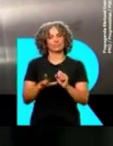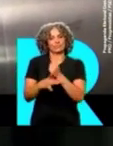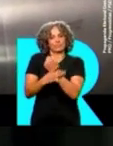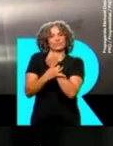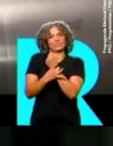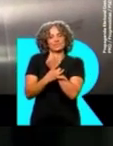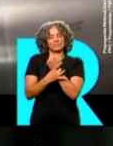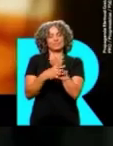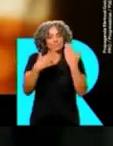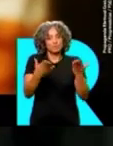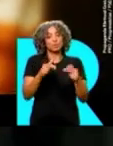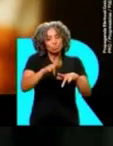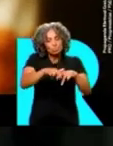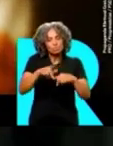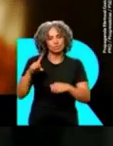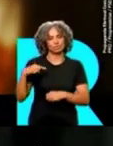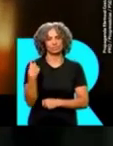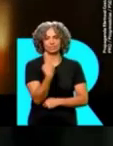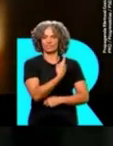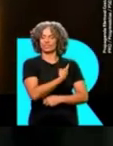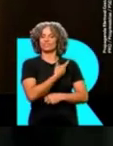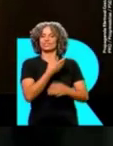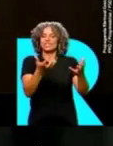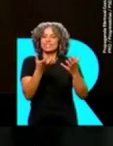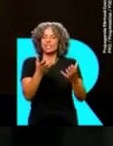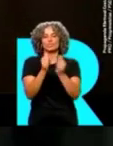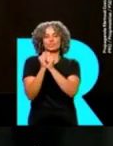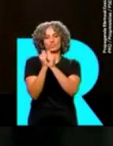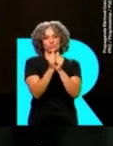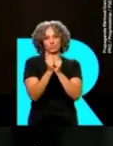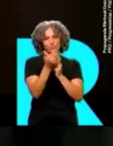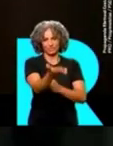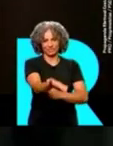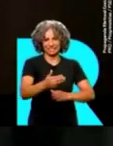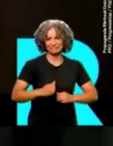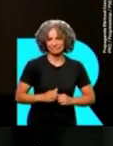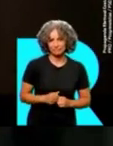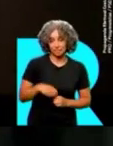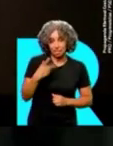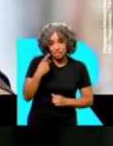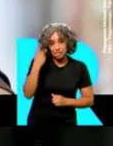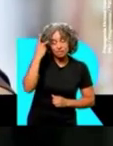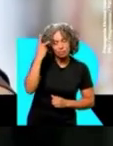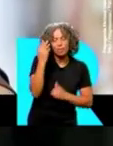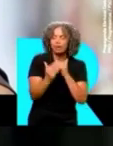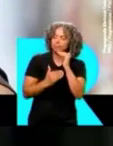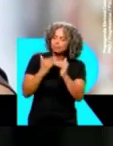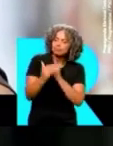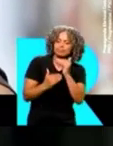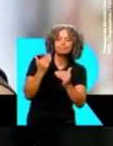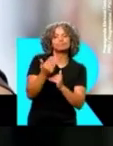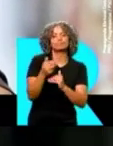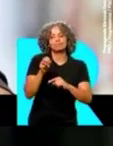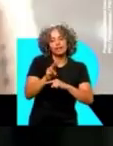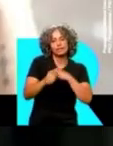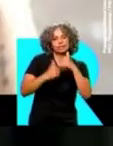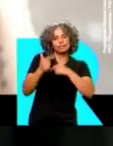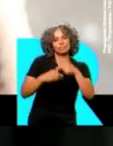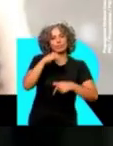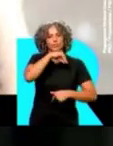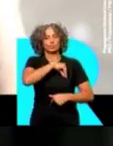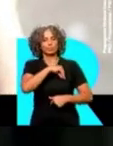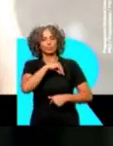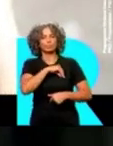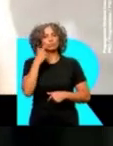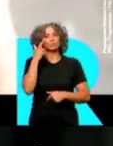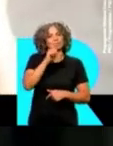caminho seguro. E é pra esse caminho seguro que eu quero ir com você. São Paulo se desenvolvendo, gerando emprego